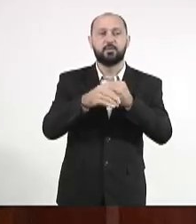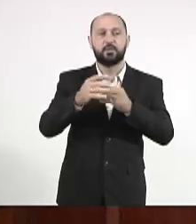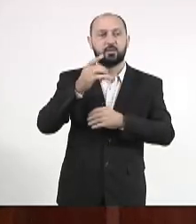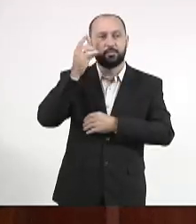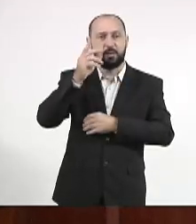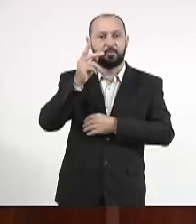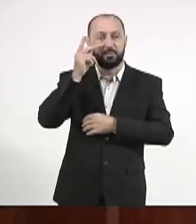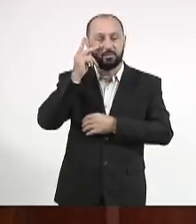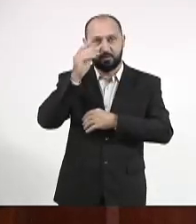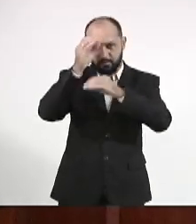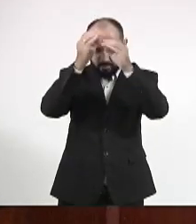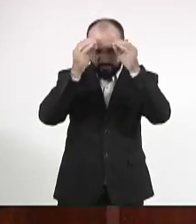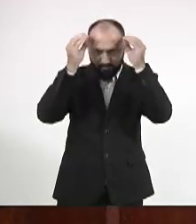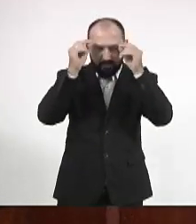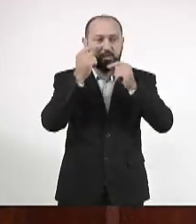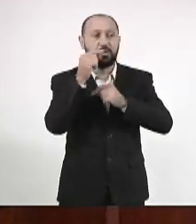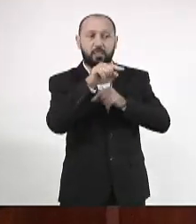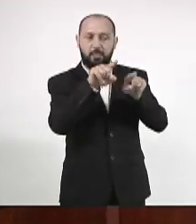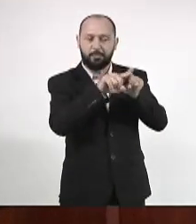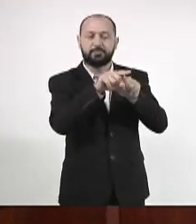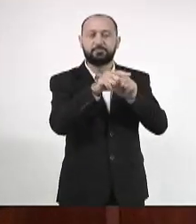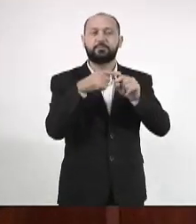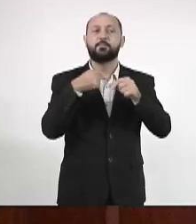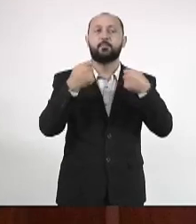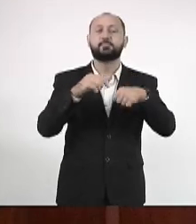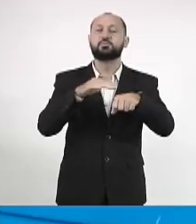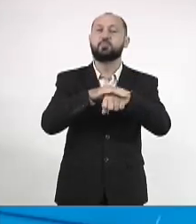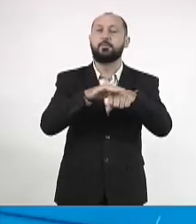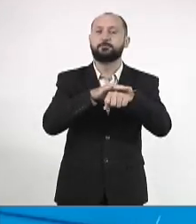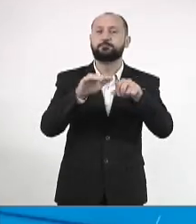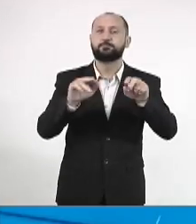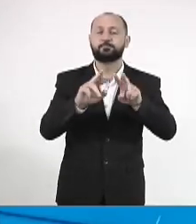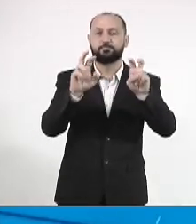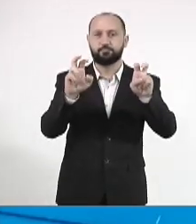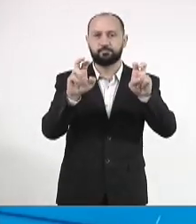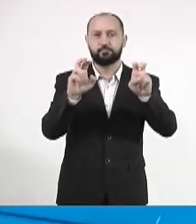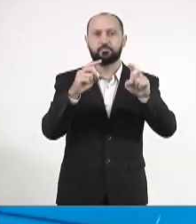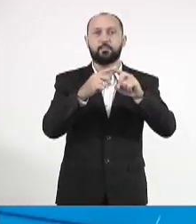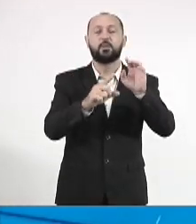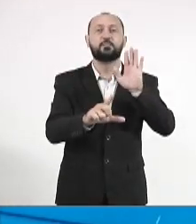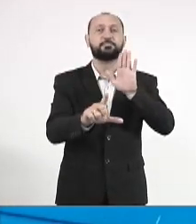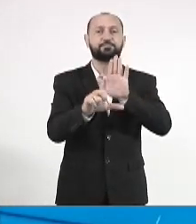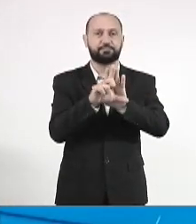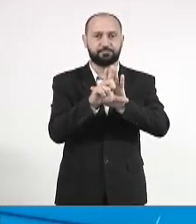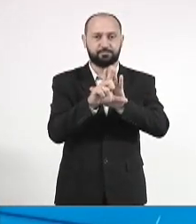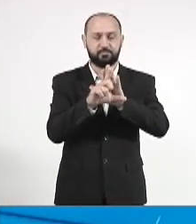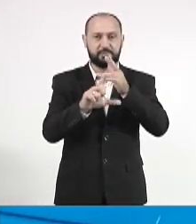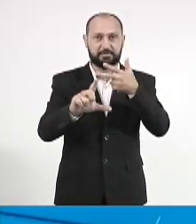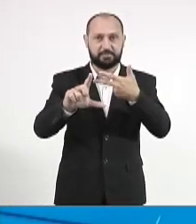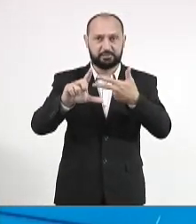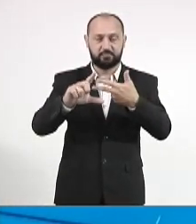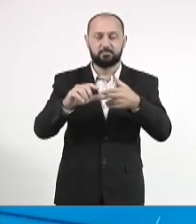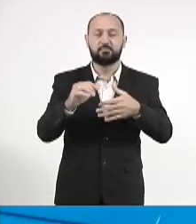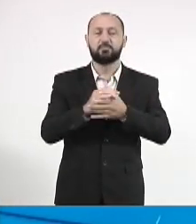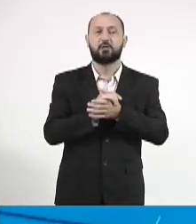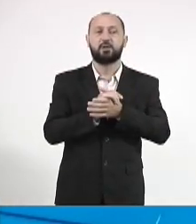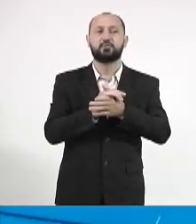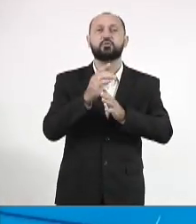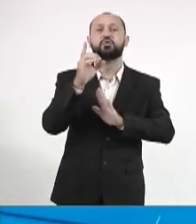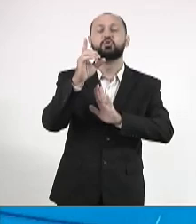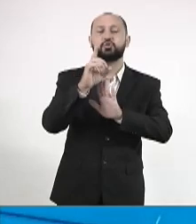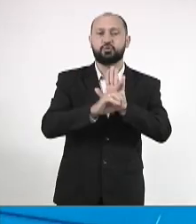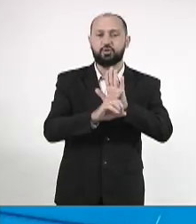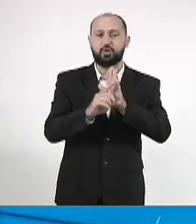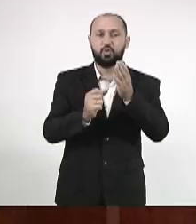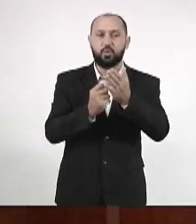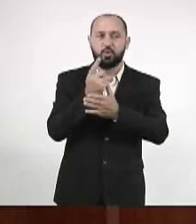Caravina, a gente precisa tratar desse tema, porque a legislação de direito do consumidor, como